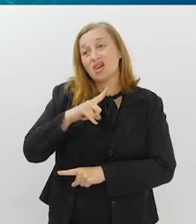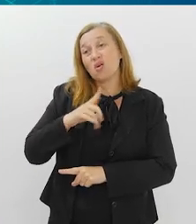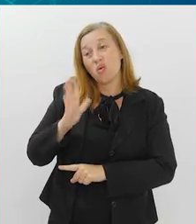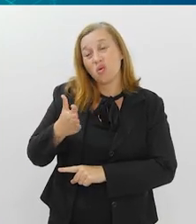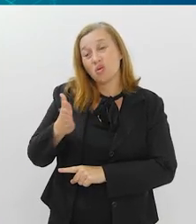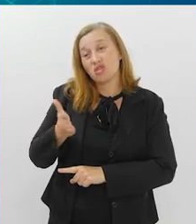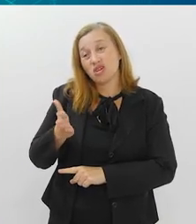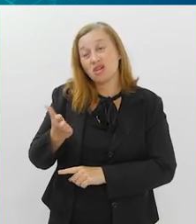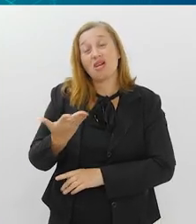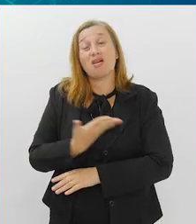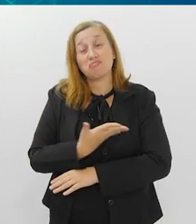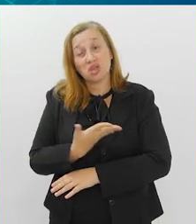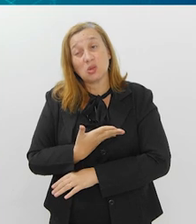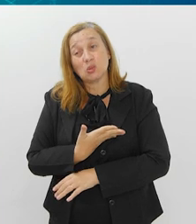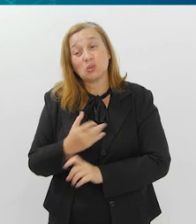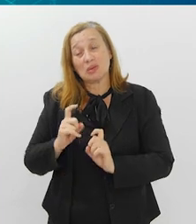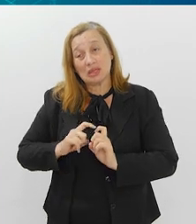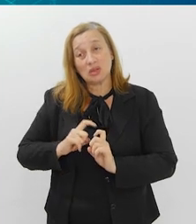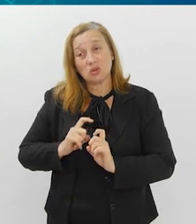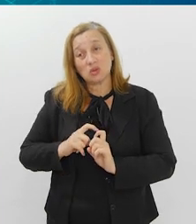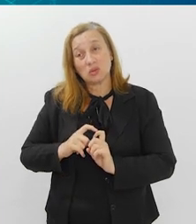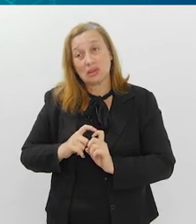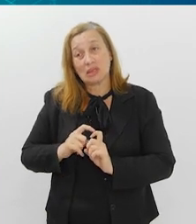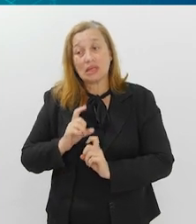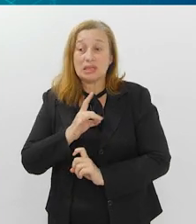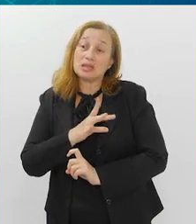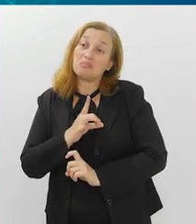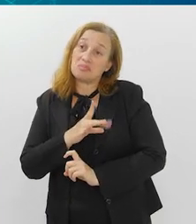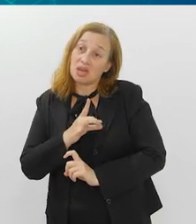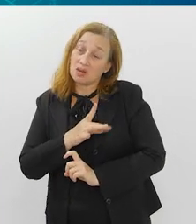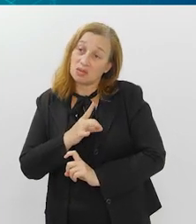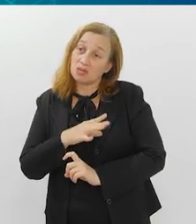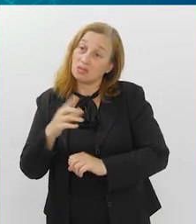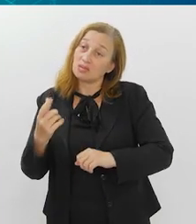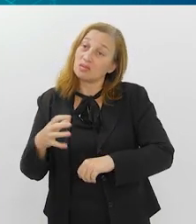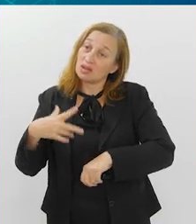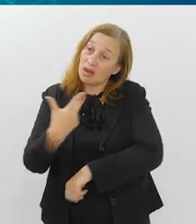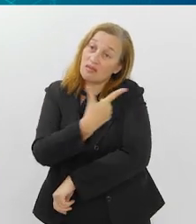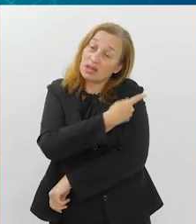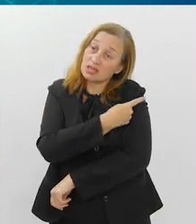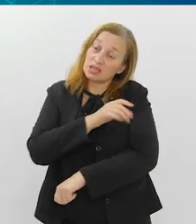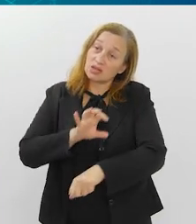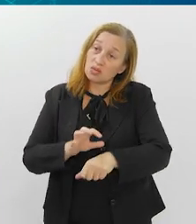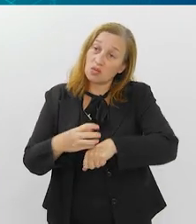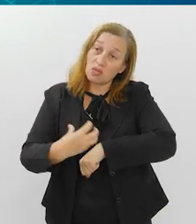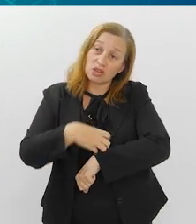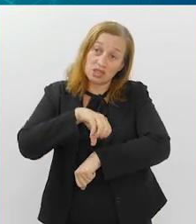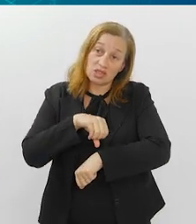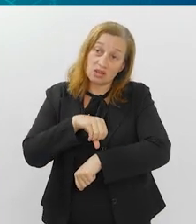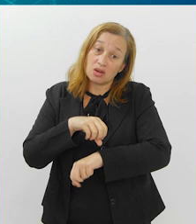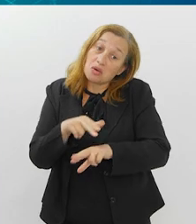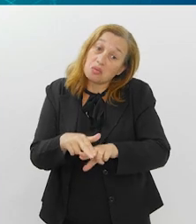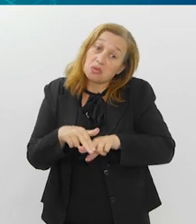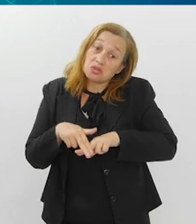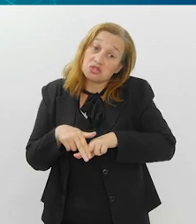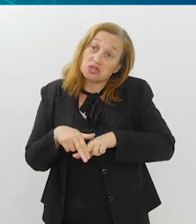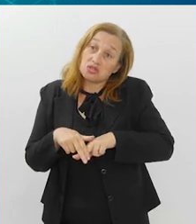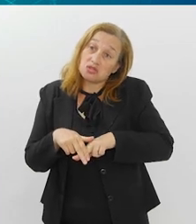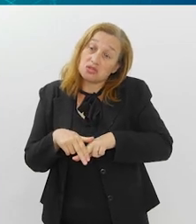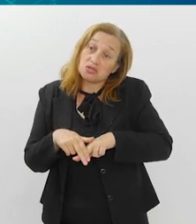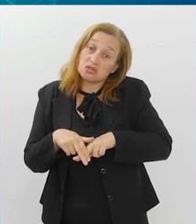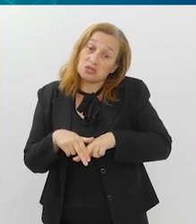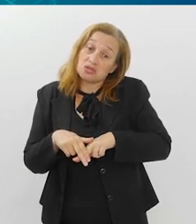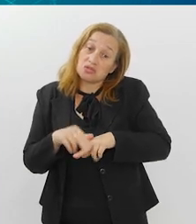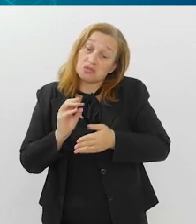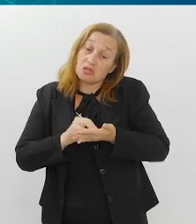a gente tem hoje colegas que temem a vacina Covid-19 por conta de